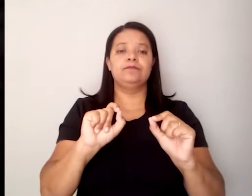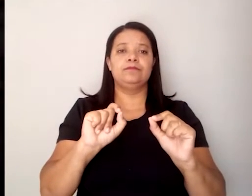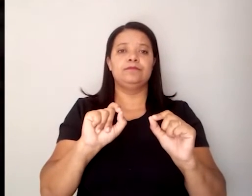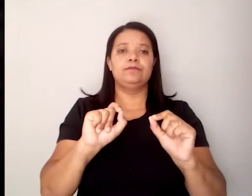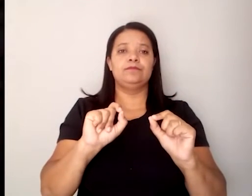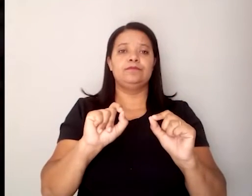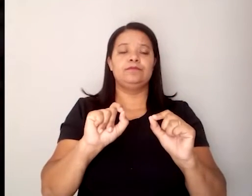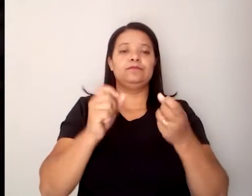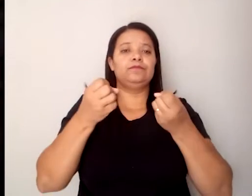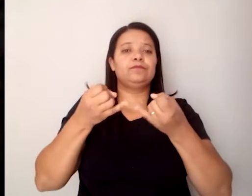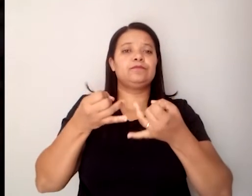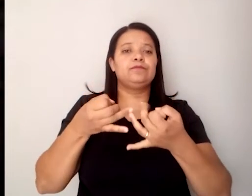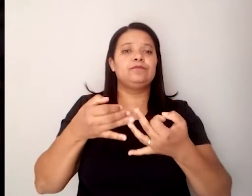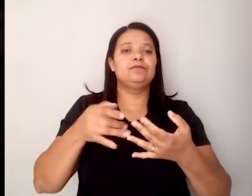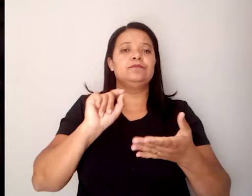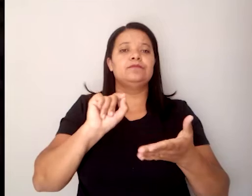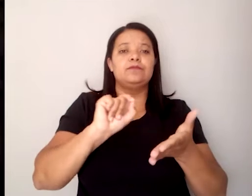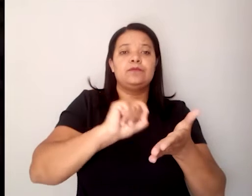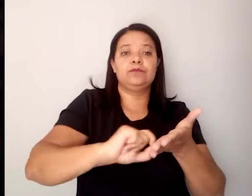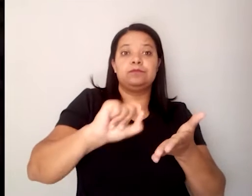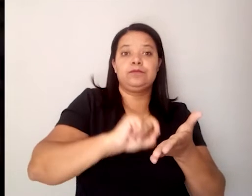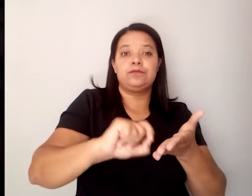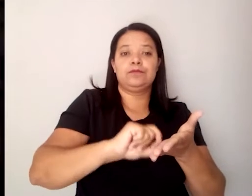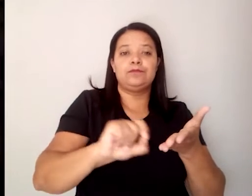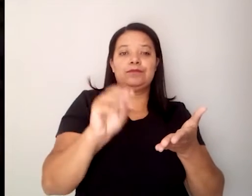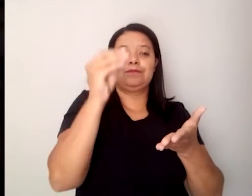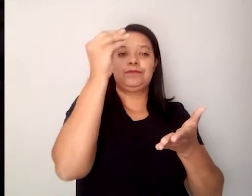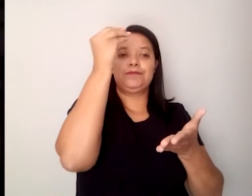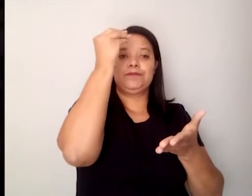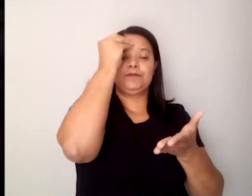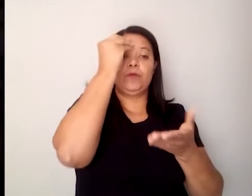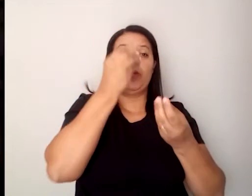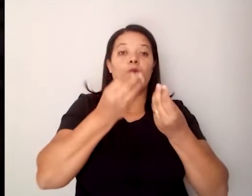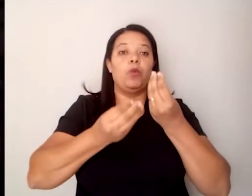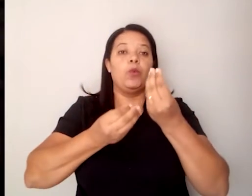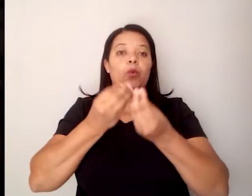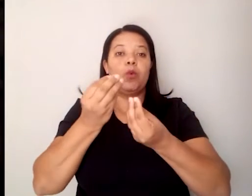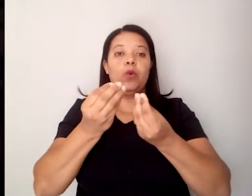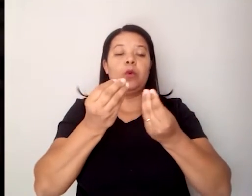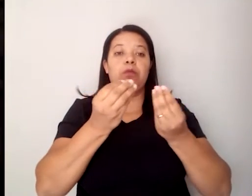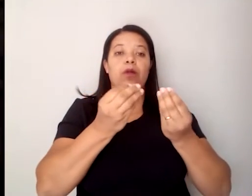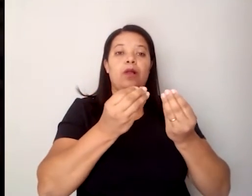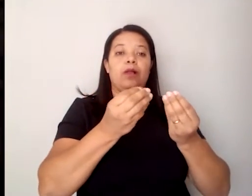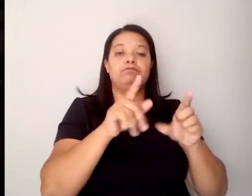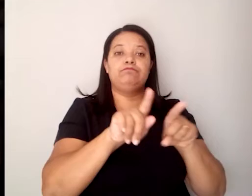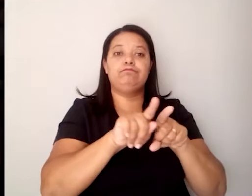de uma grafia, de uma grafia na memória, de uma grafia nas paredes